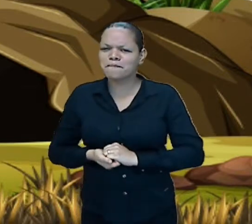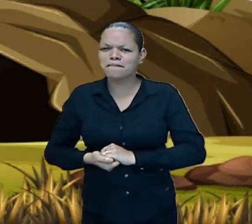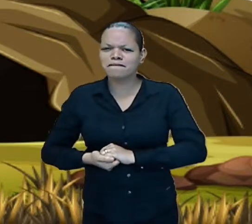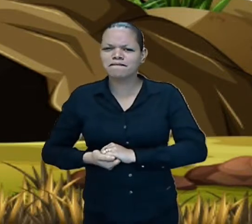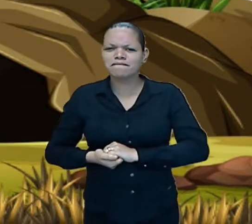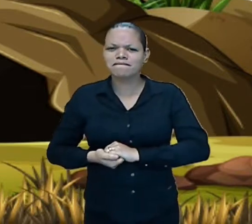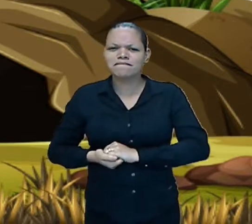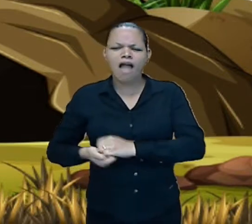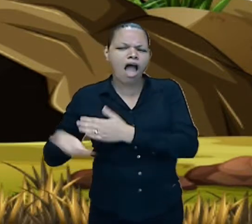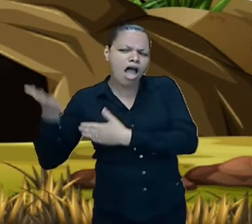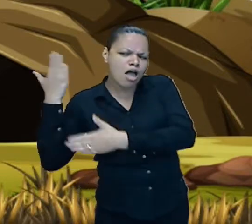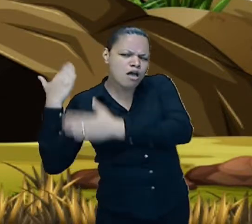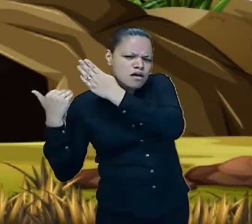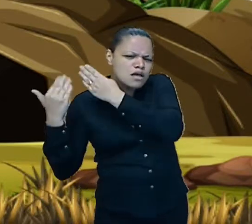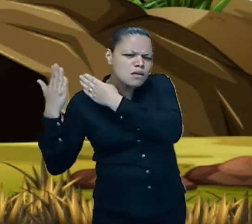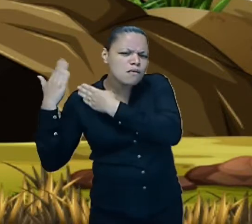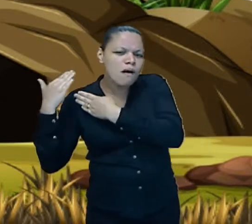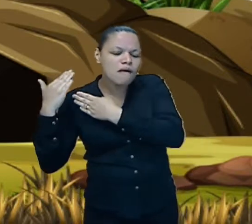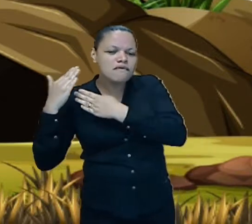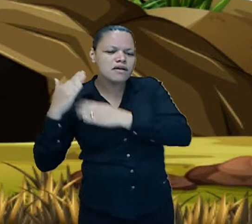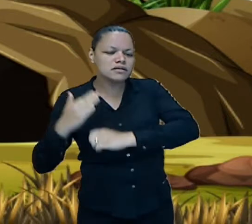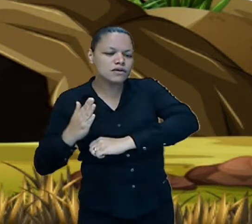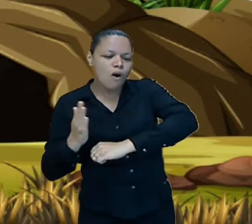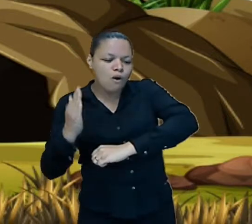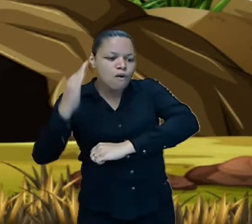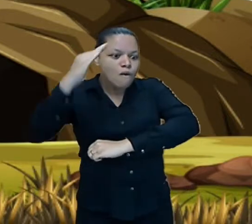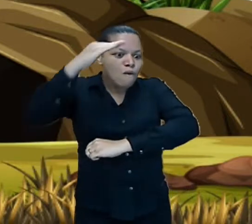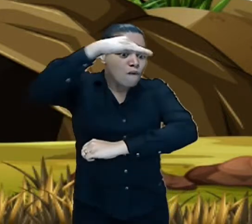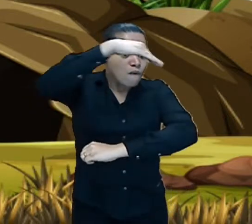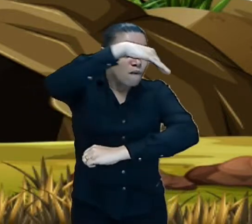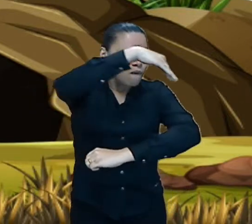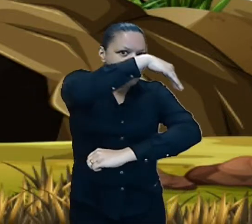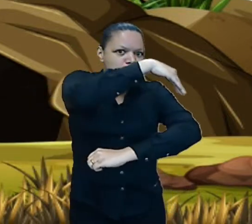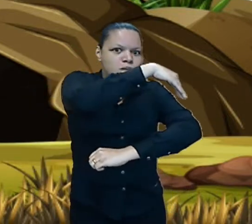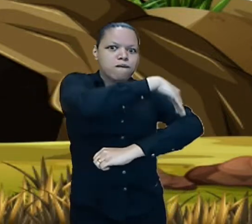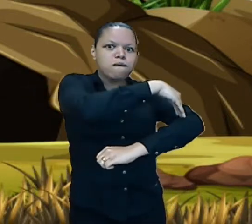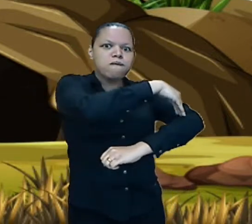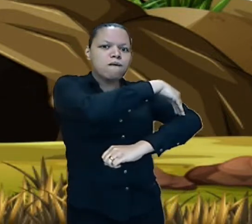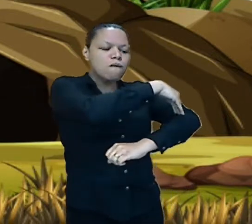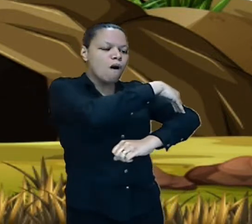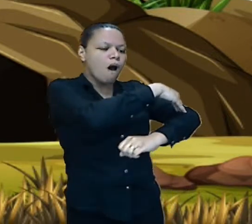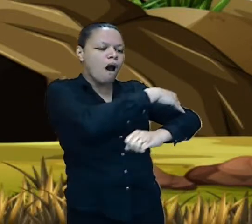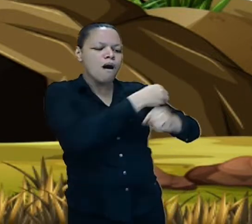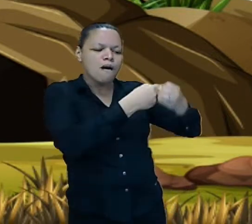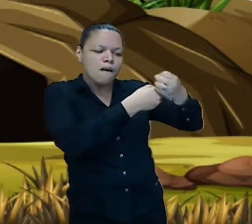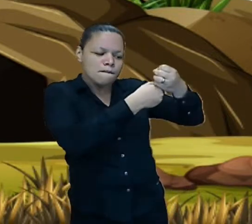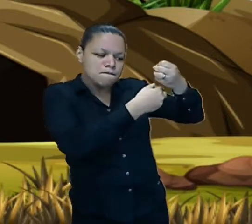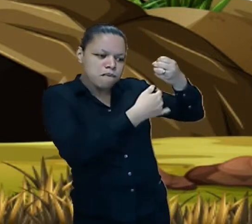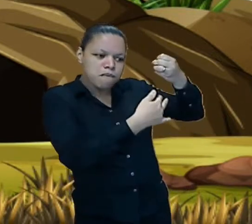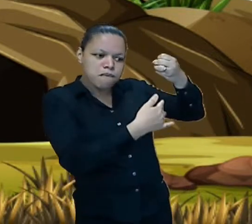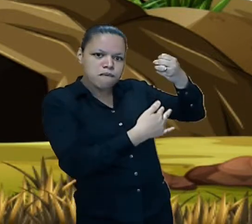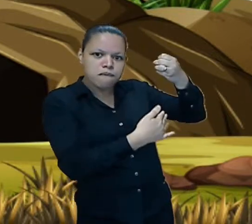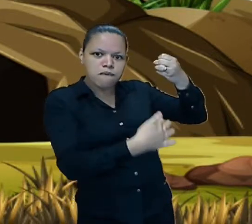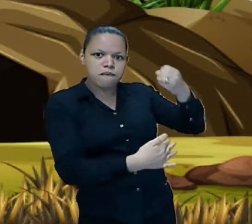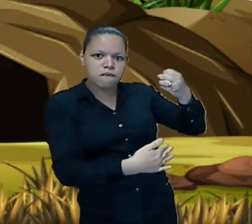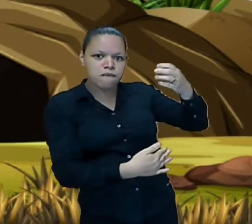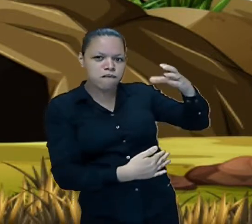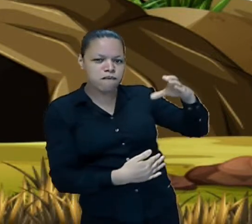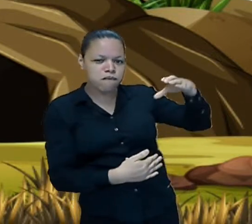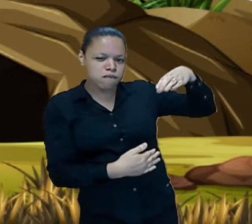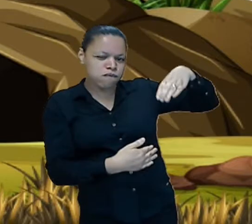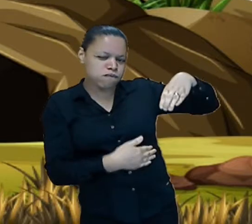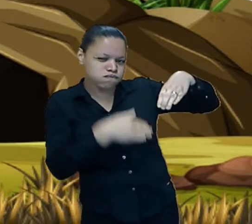No alto de uma montanha montanhosa, bem no fundo de uma caverna cavernosa,